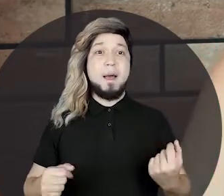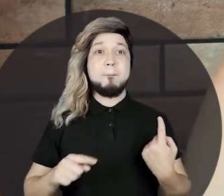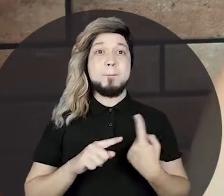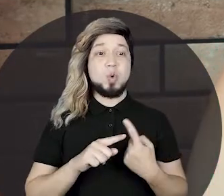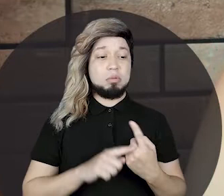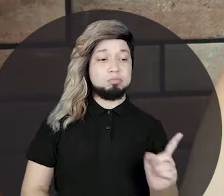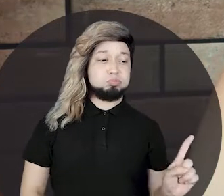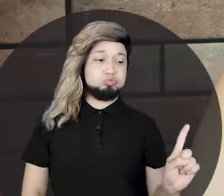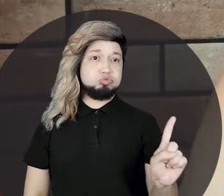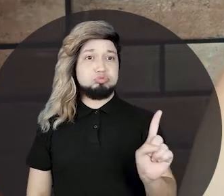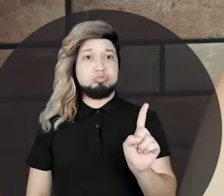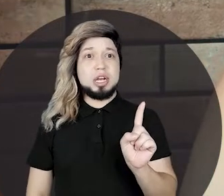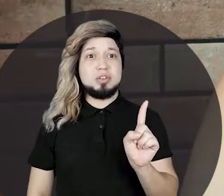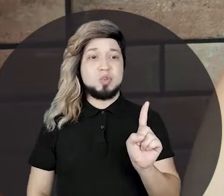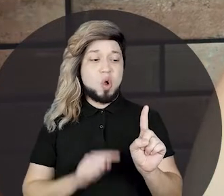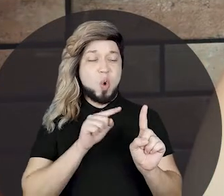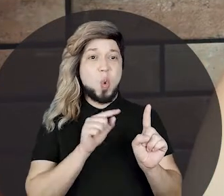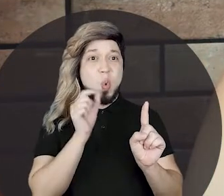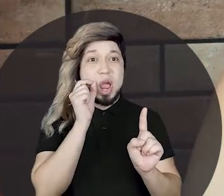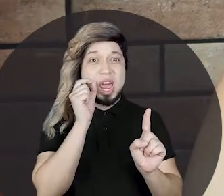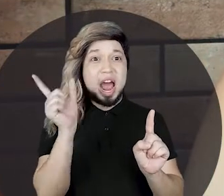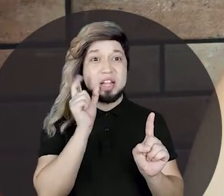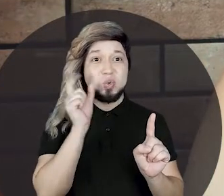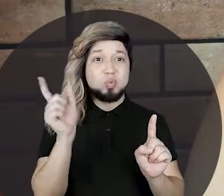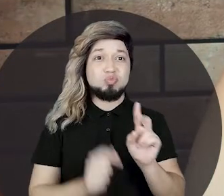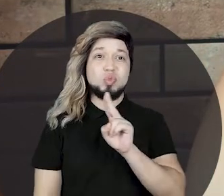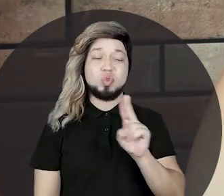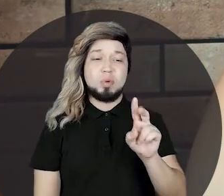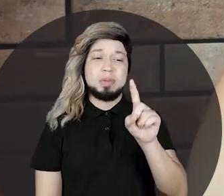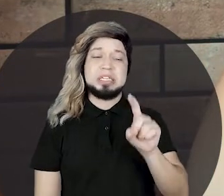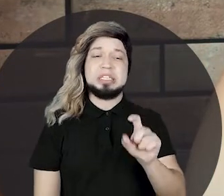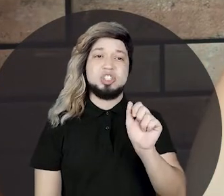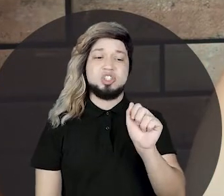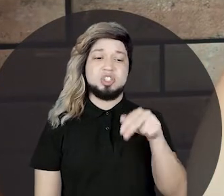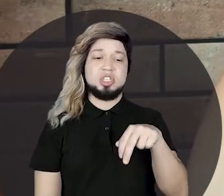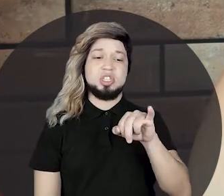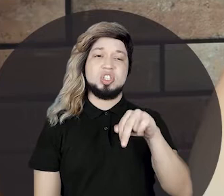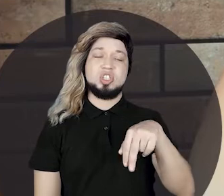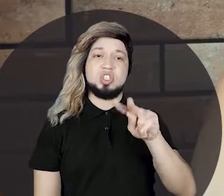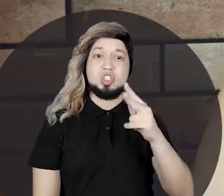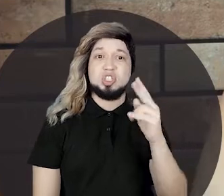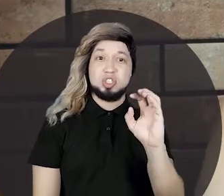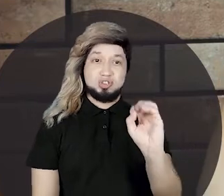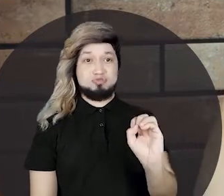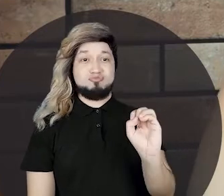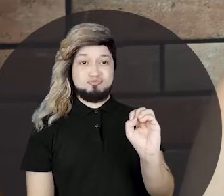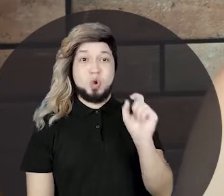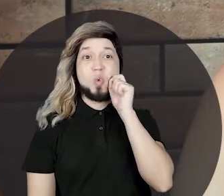apareceu na casa um gato de nome Xaninho. Sim.